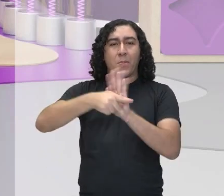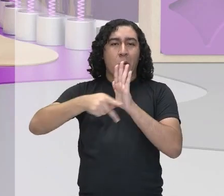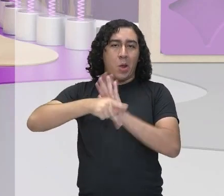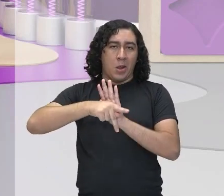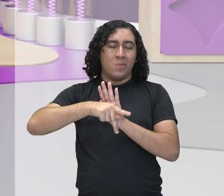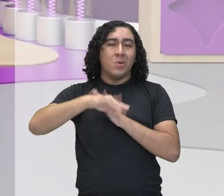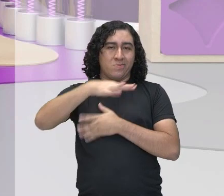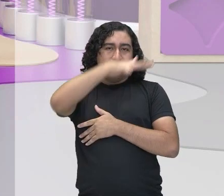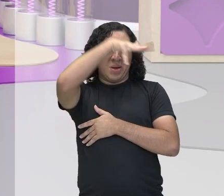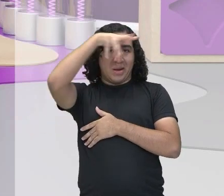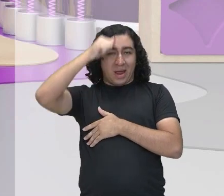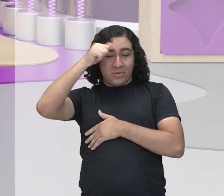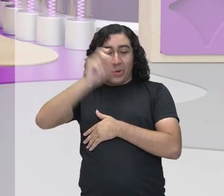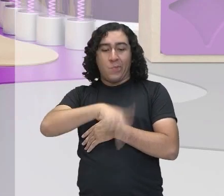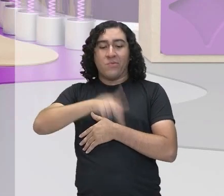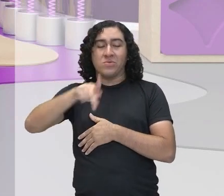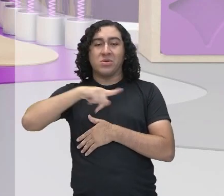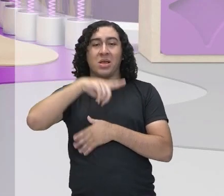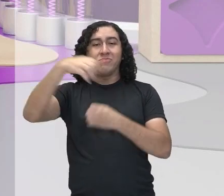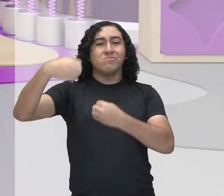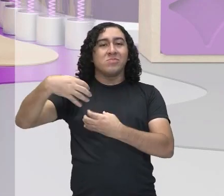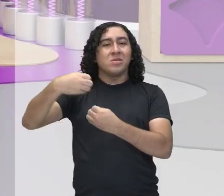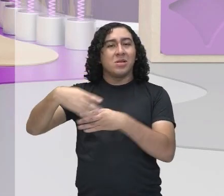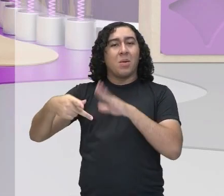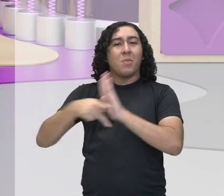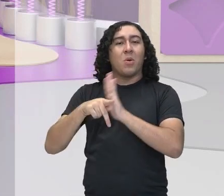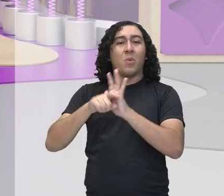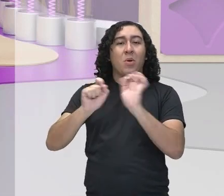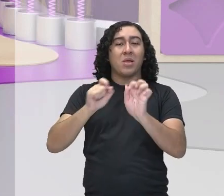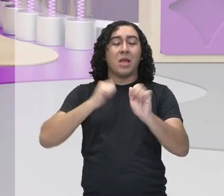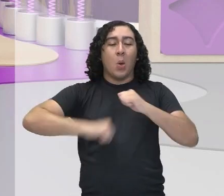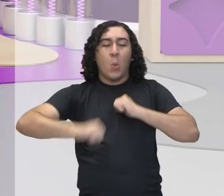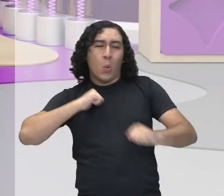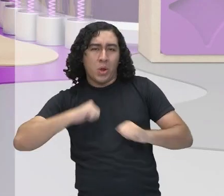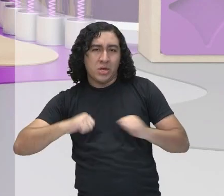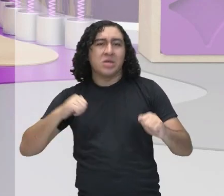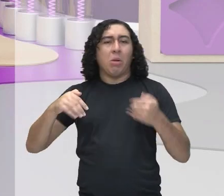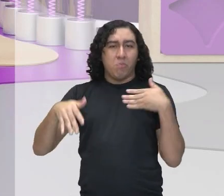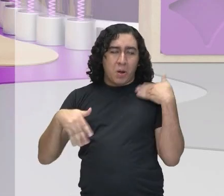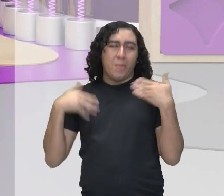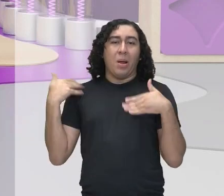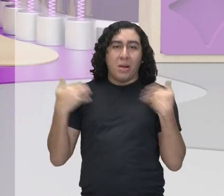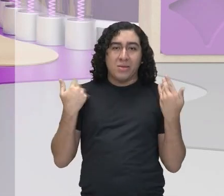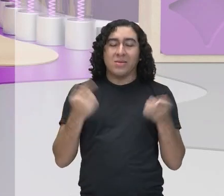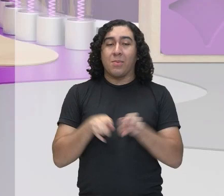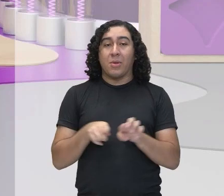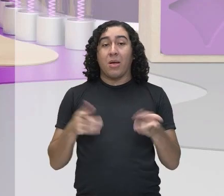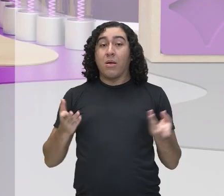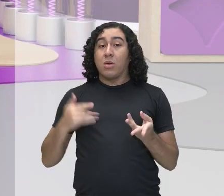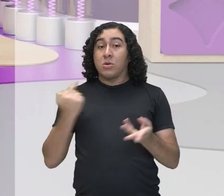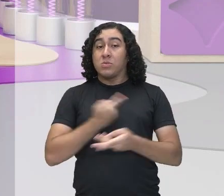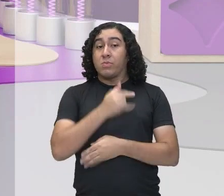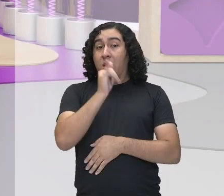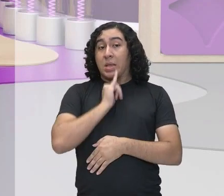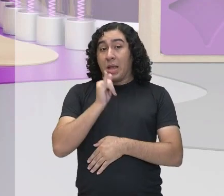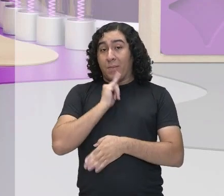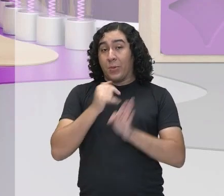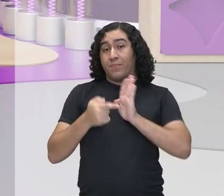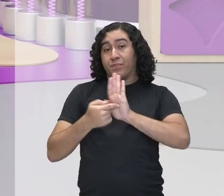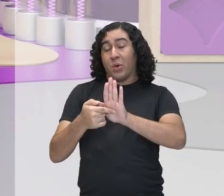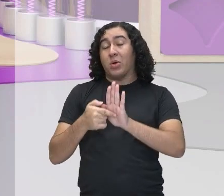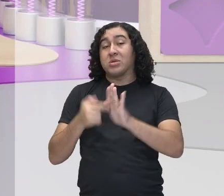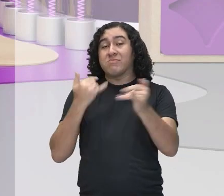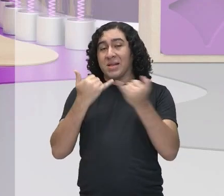Onde o professor Marcos tava ali fazendo a sua corrida ali, a sua caminhada, né? E agora vamos ver um exemplo também, muito